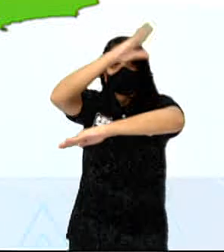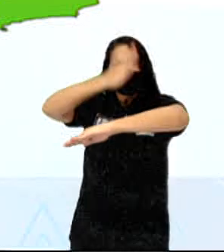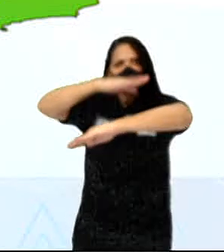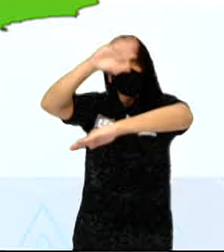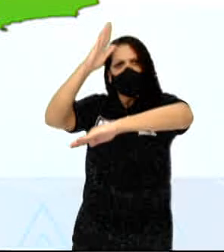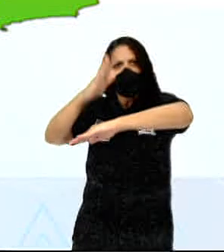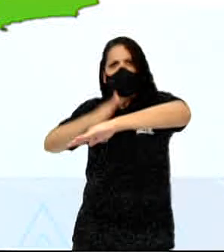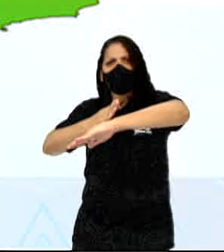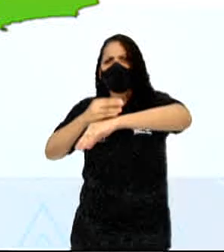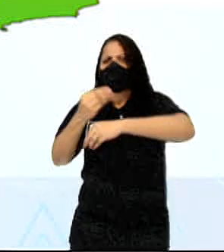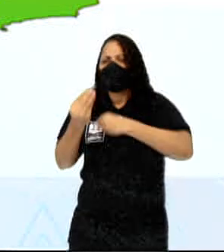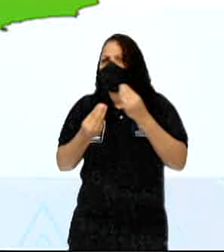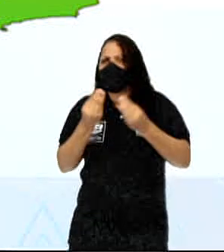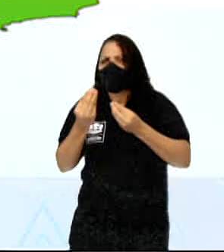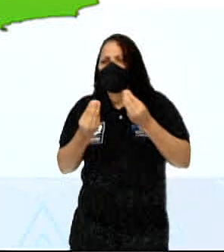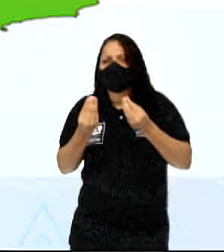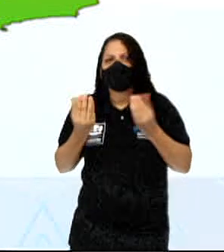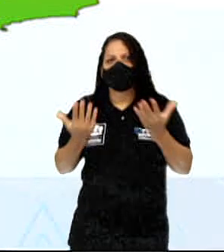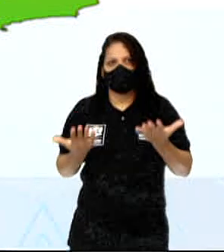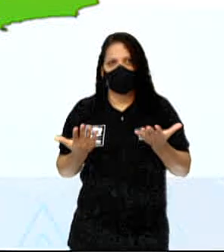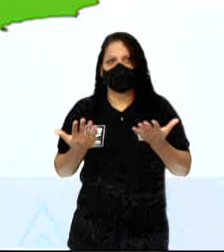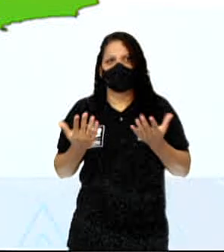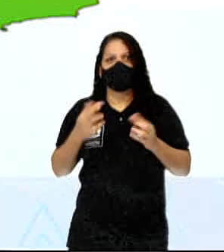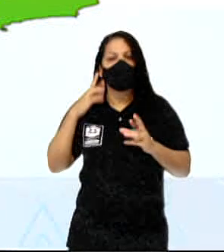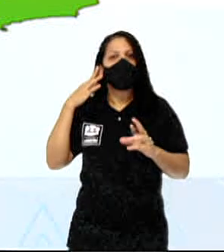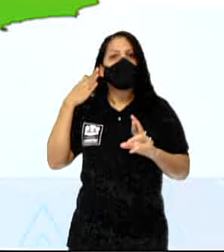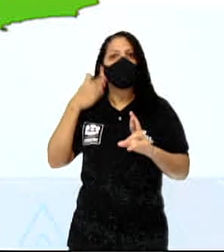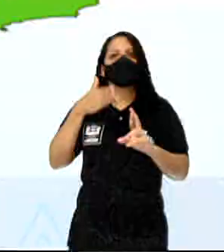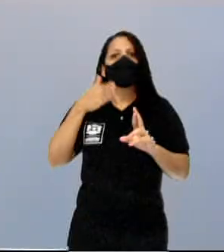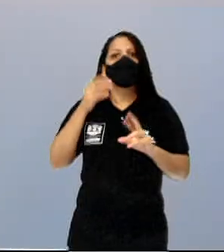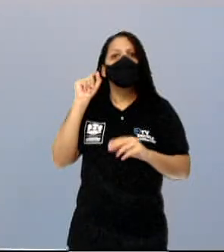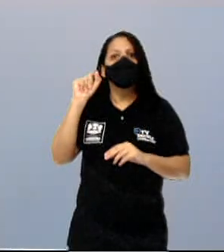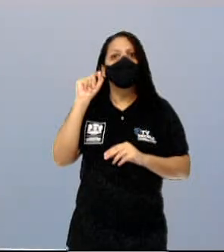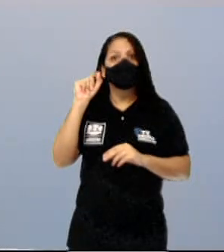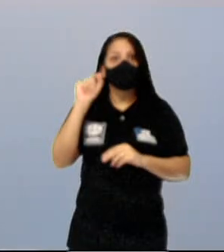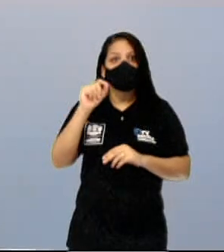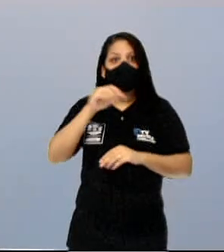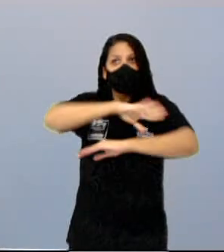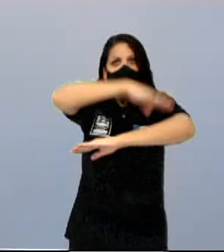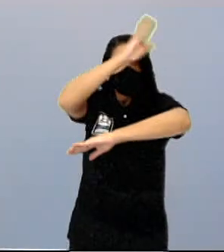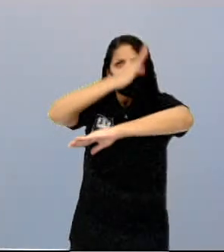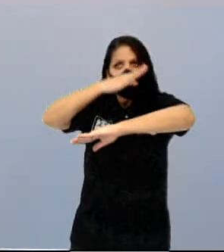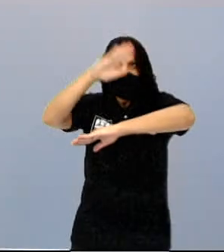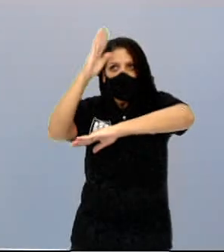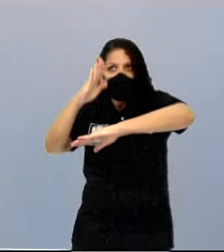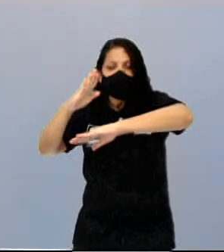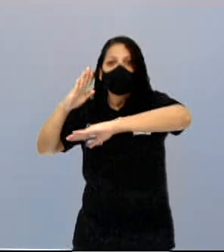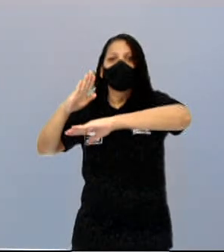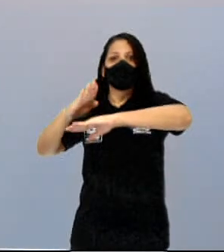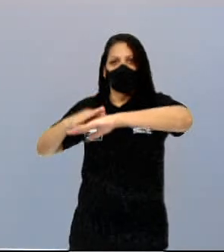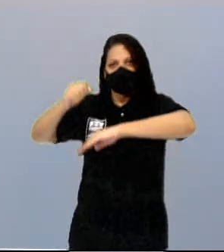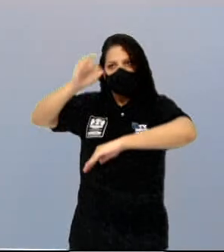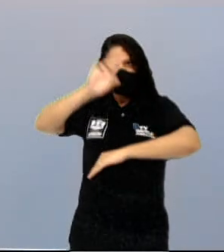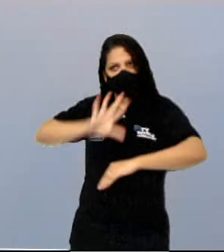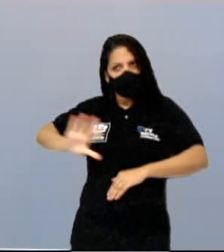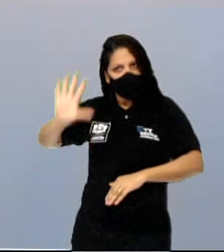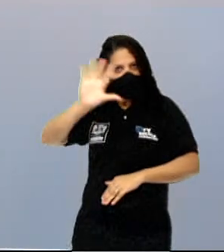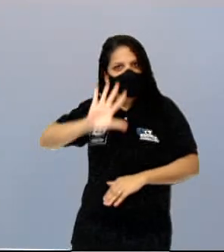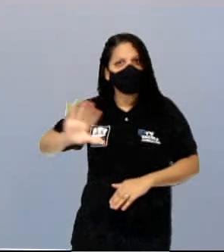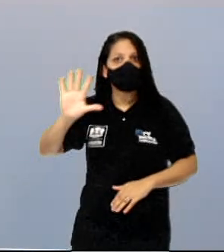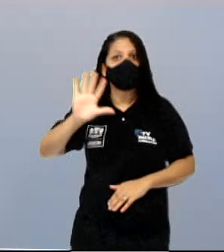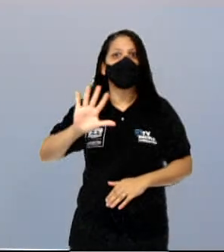Morros. Mares de Morros se refere principalmente à questão do relevo daquela região. Você lembra que eu falei que os domínios